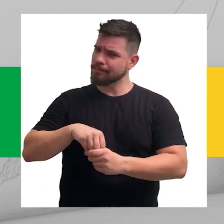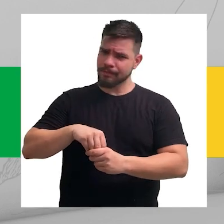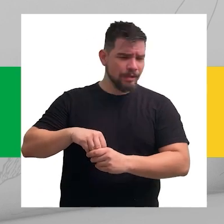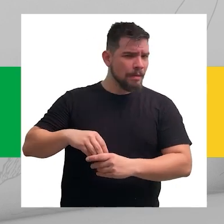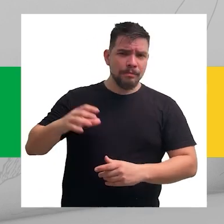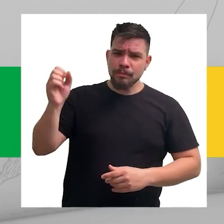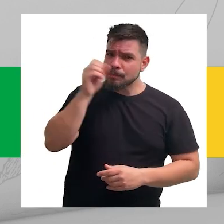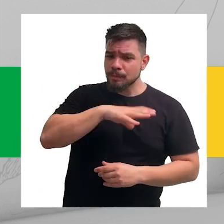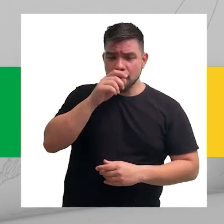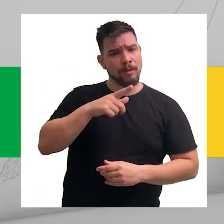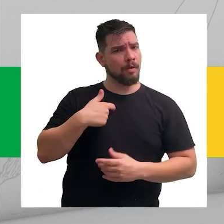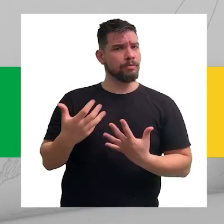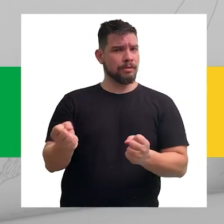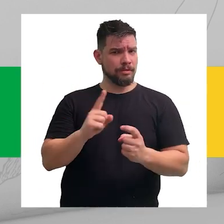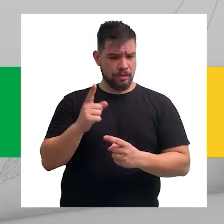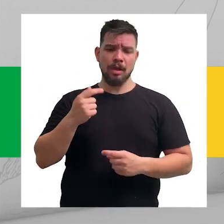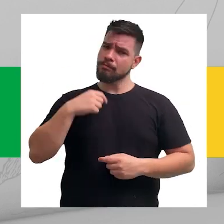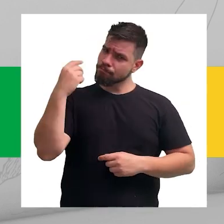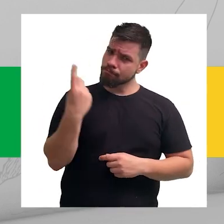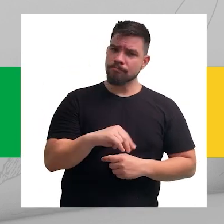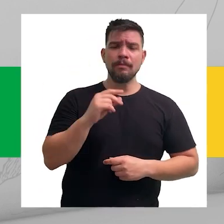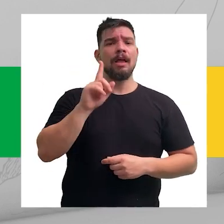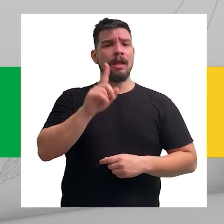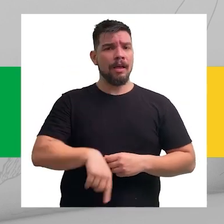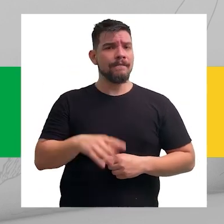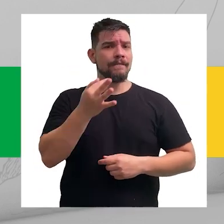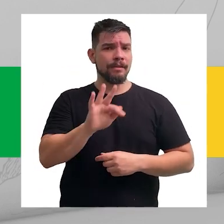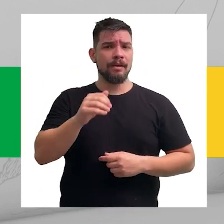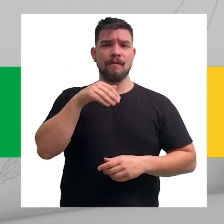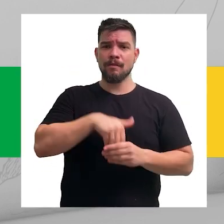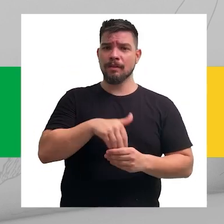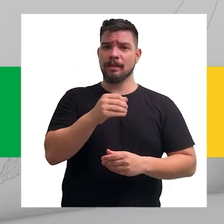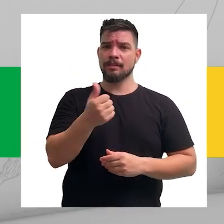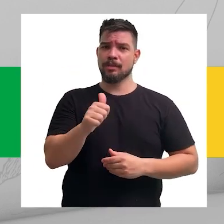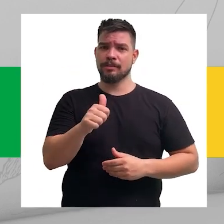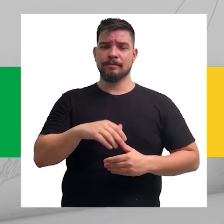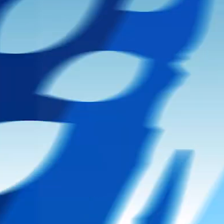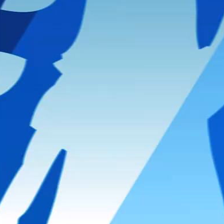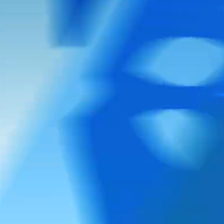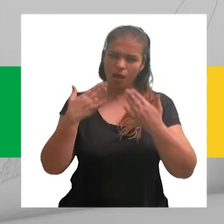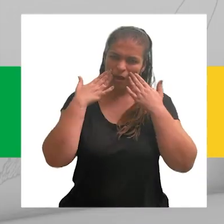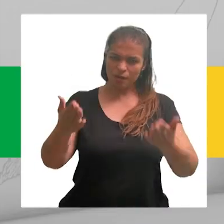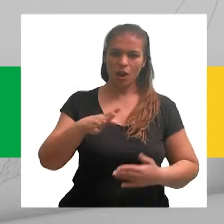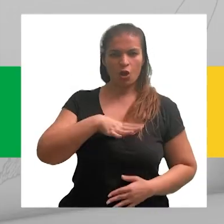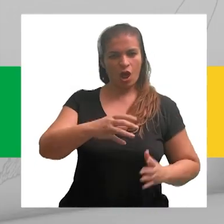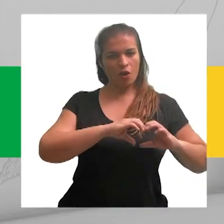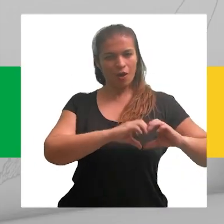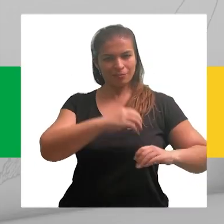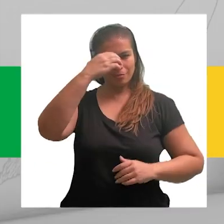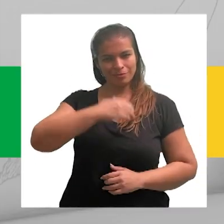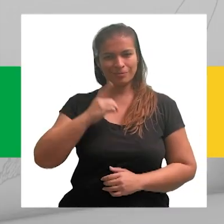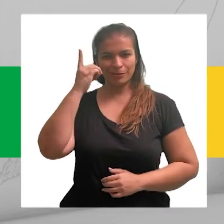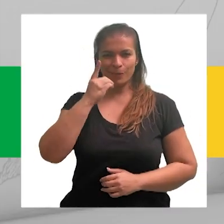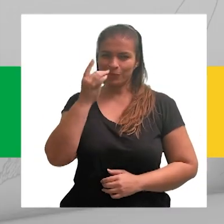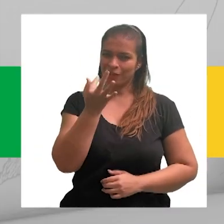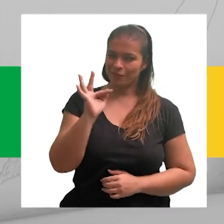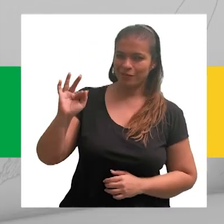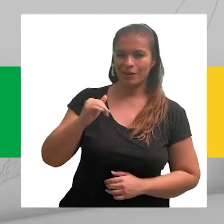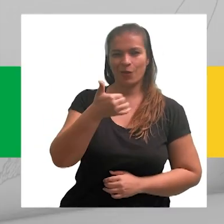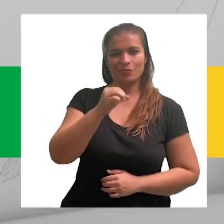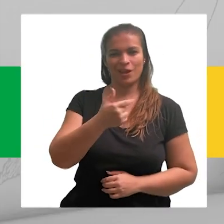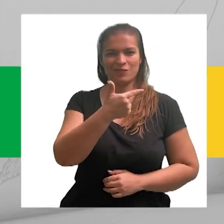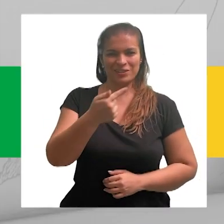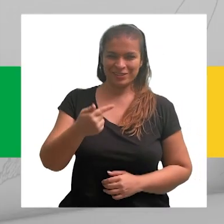covardia. Comigo, o jogo é a Vera. Federal é Jorge Braz. Vote 10-11. Com a cara, coragem e coração para a deputada